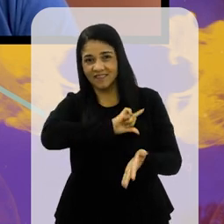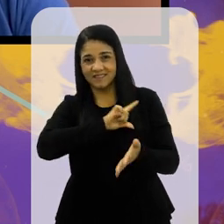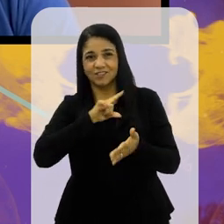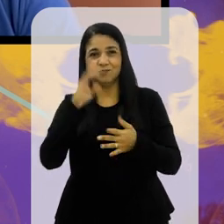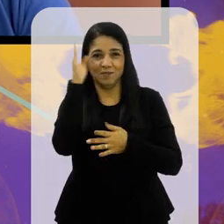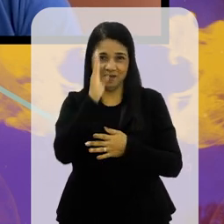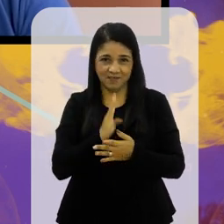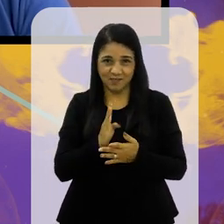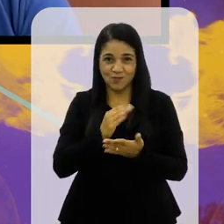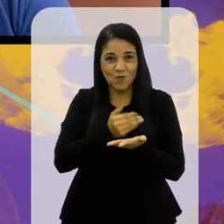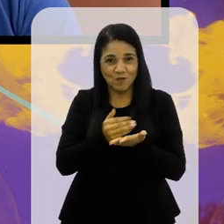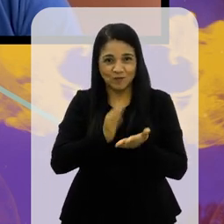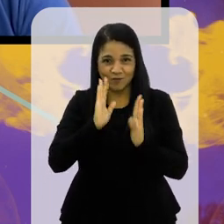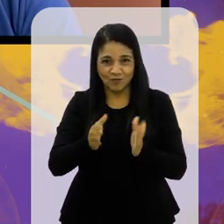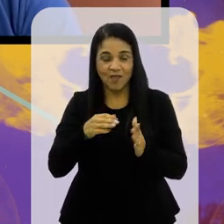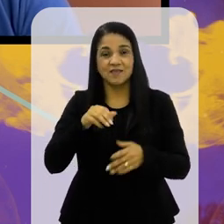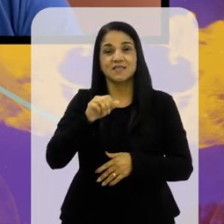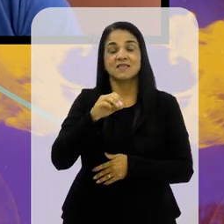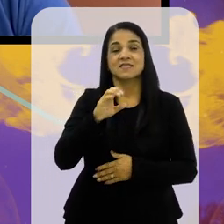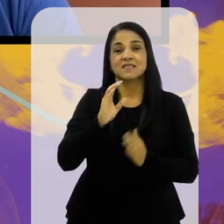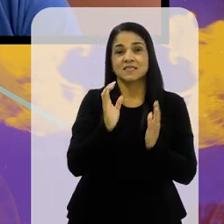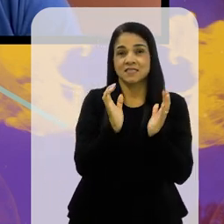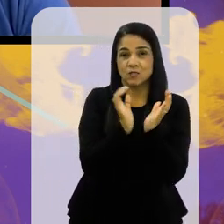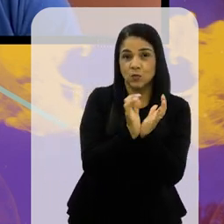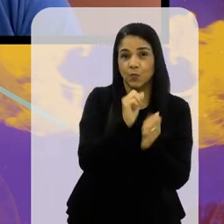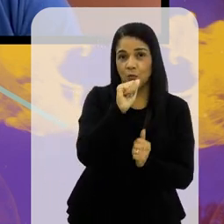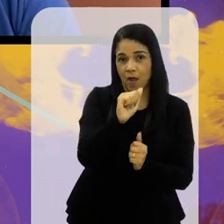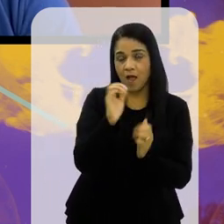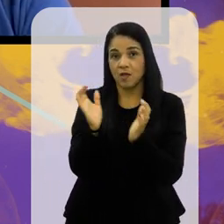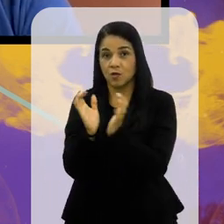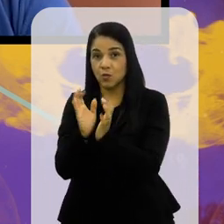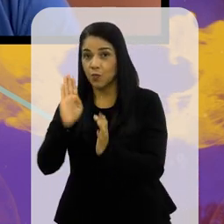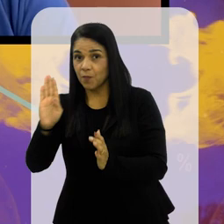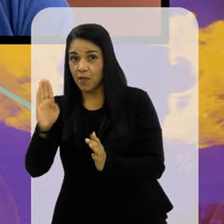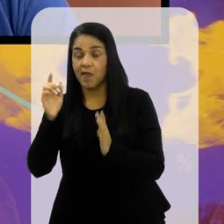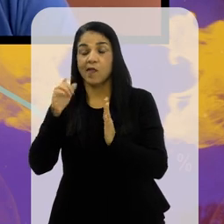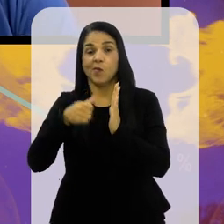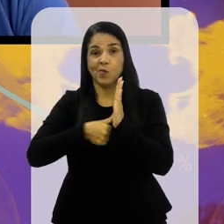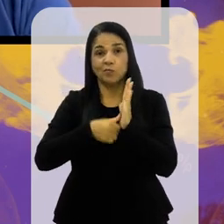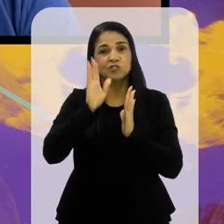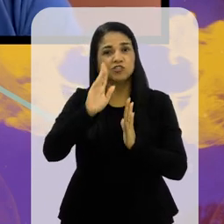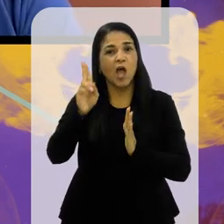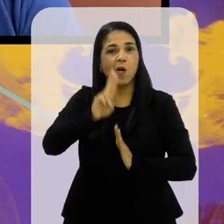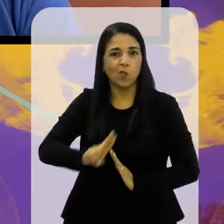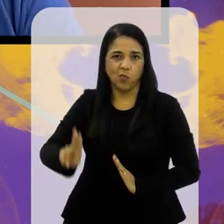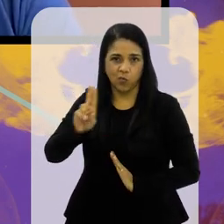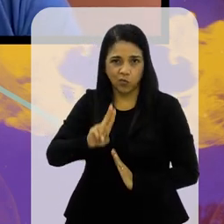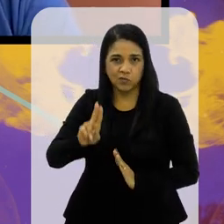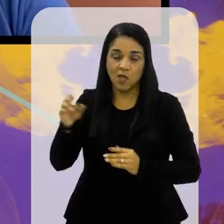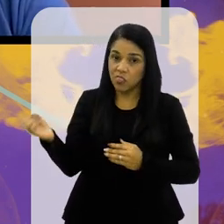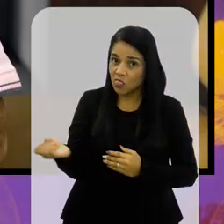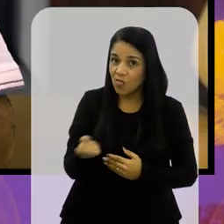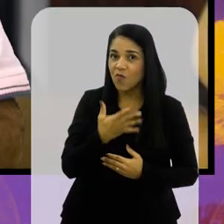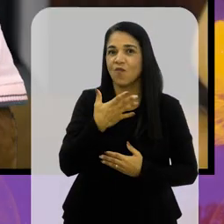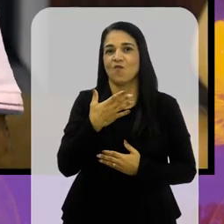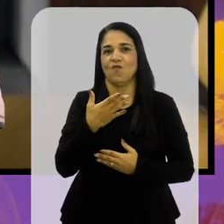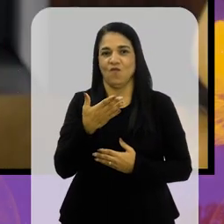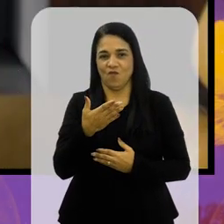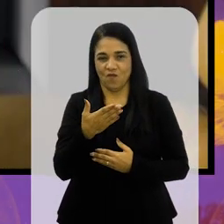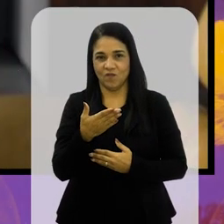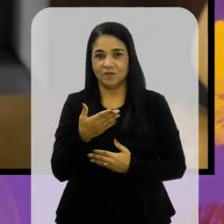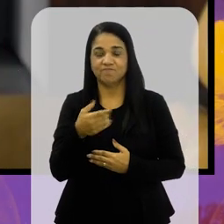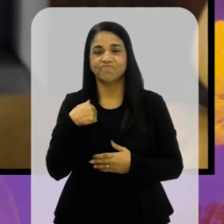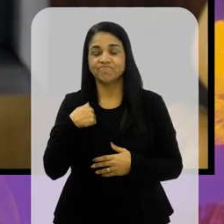em abril, já está valendo para a Série A e para a Série B. E os clubes já estão usando. É uma novidade, Rui. Sim,